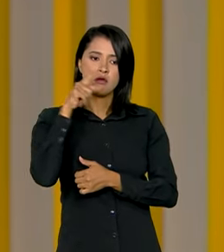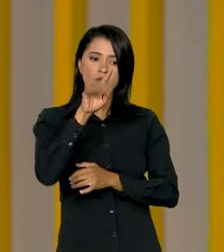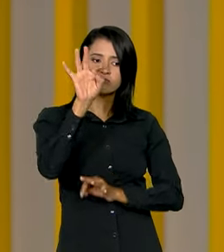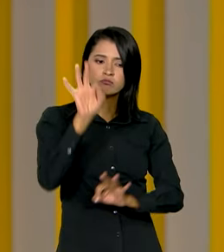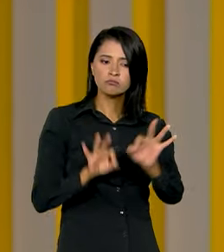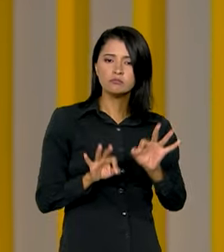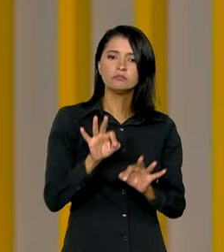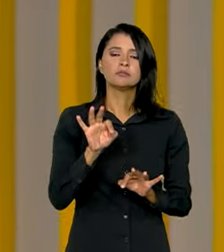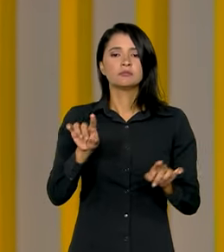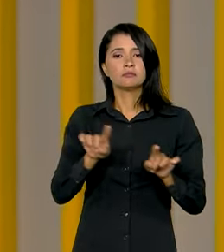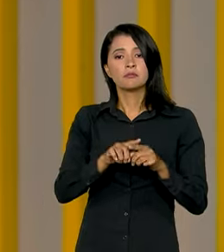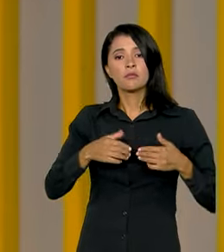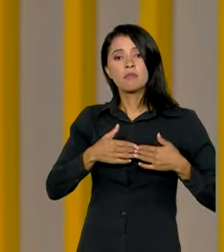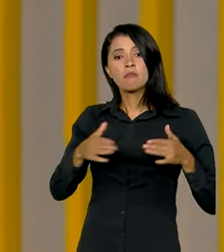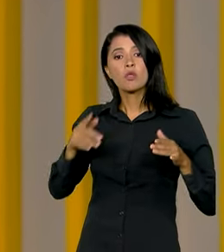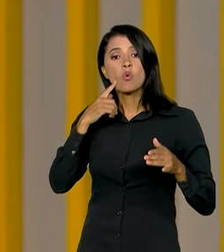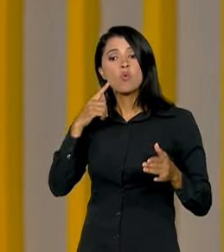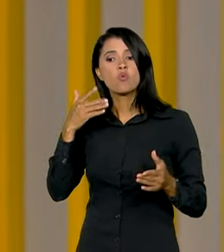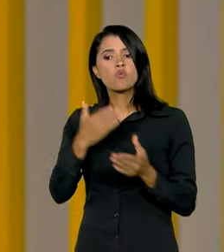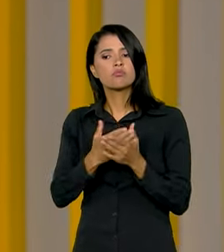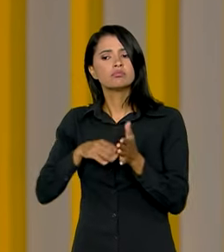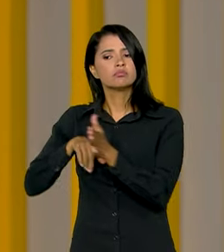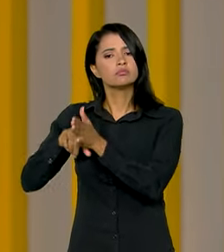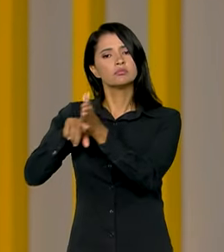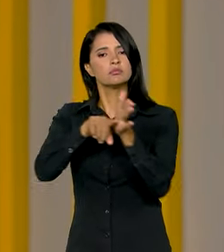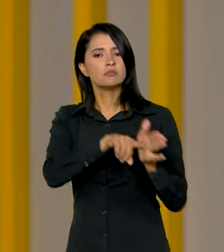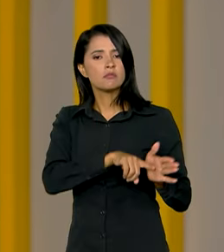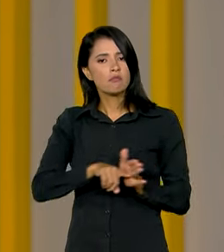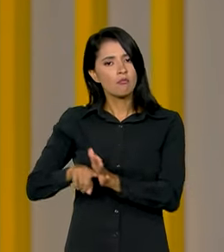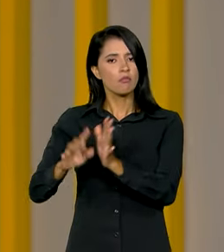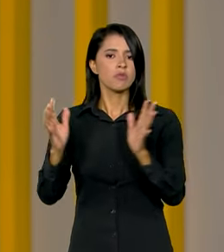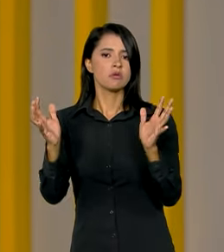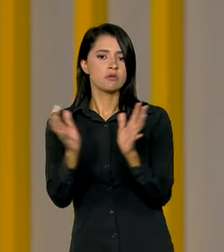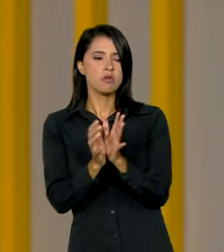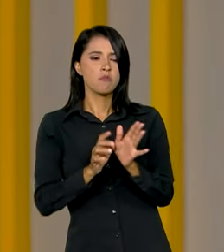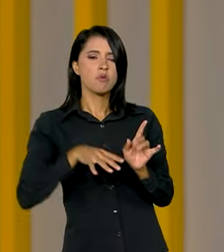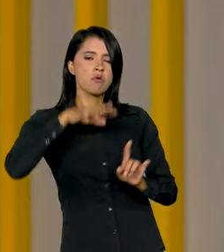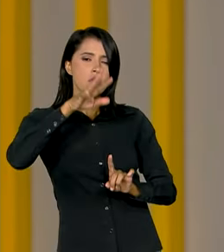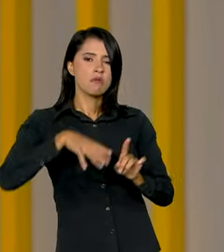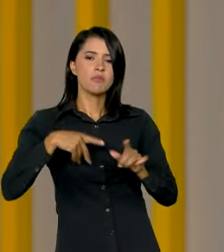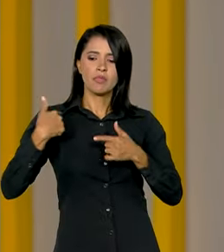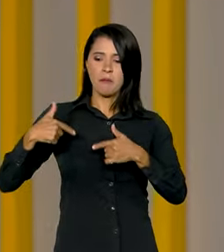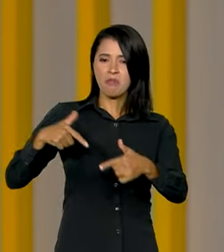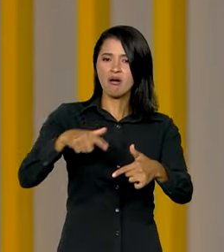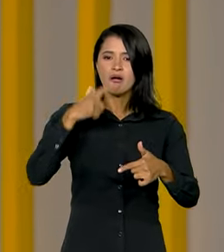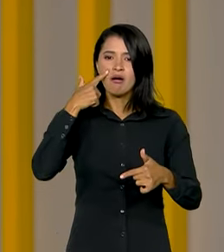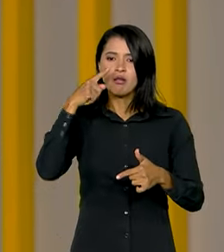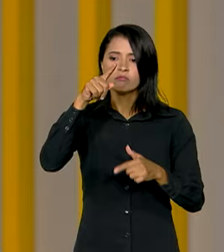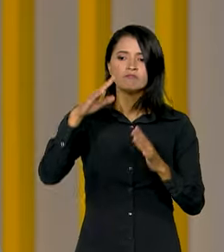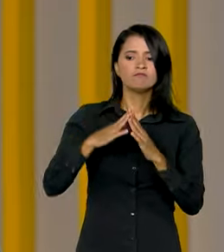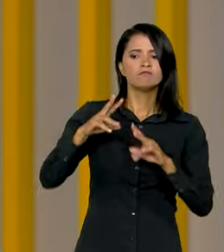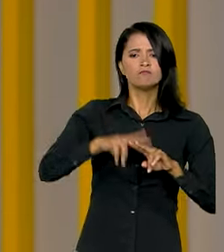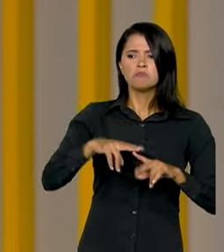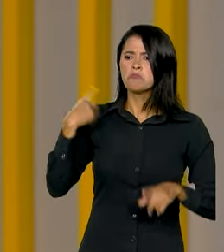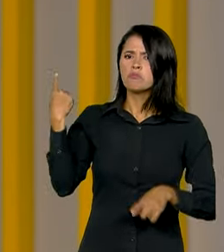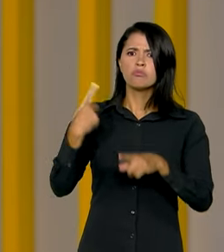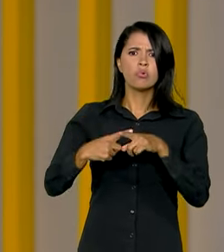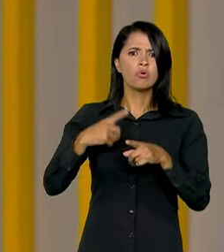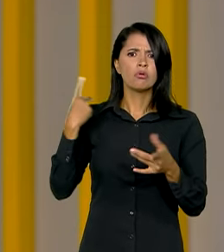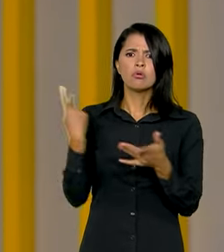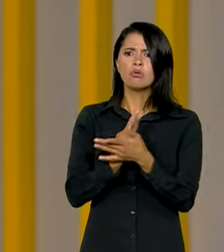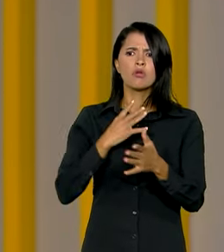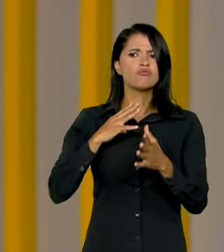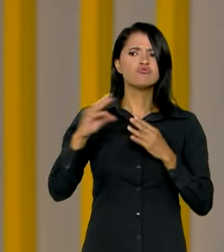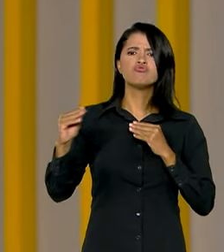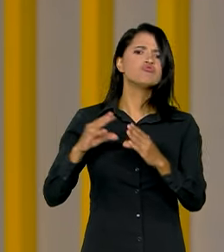Também foi aberta uma investigação e uma equipe de peritos trabalha na penitenciária para apurar as circunstâncias da fuga.